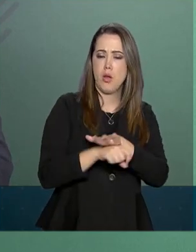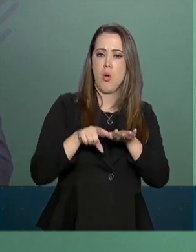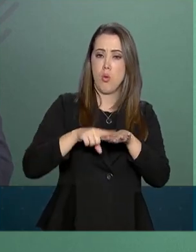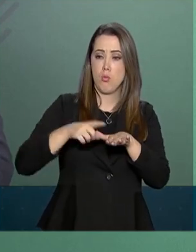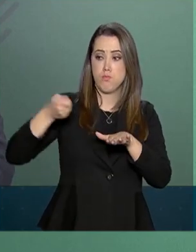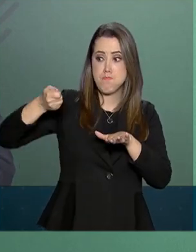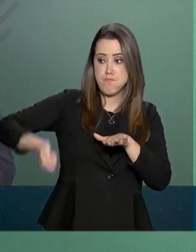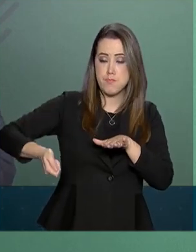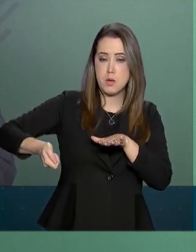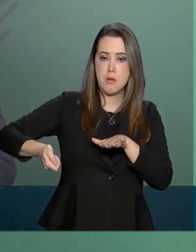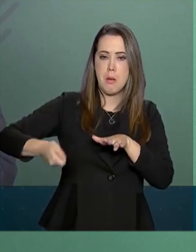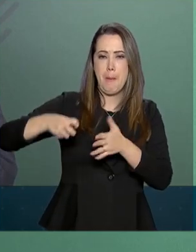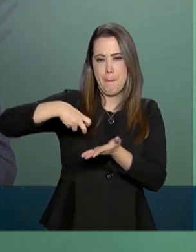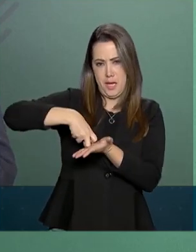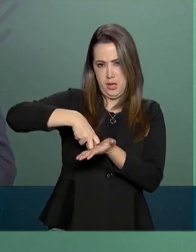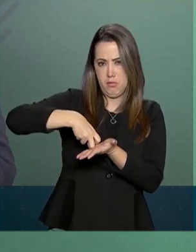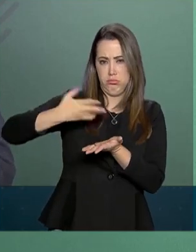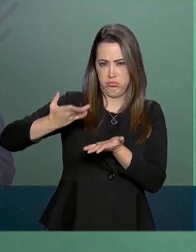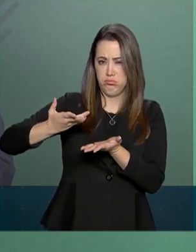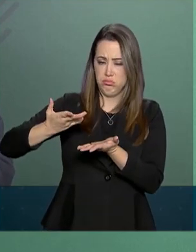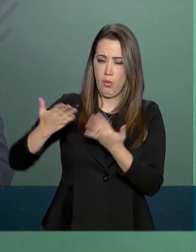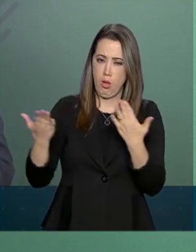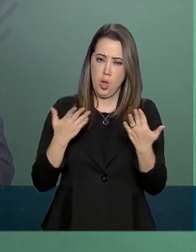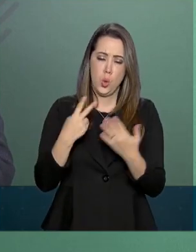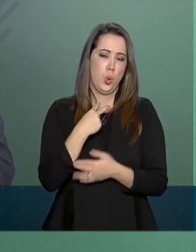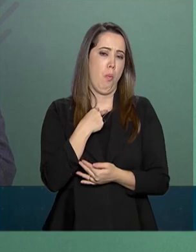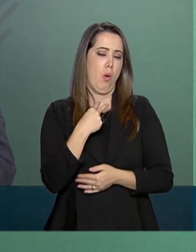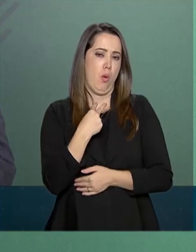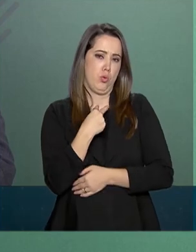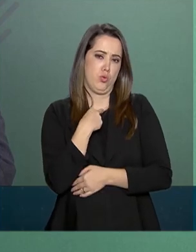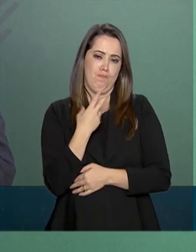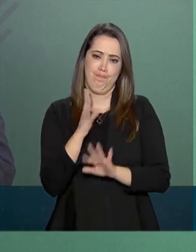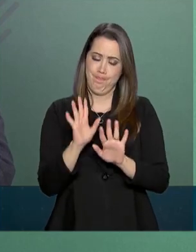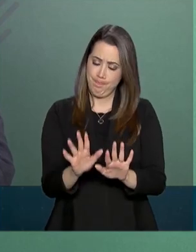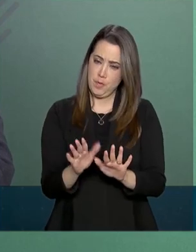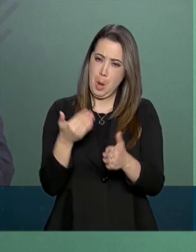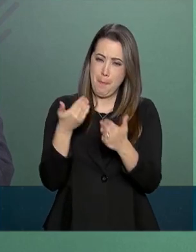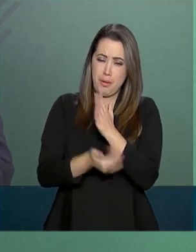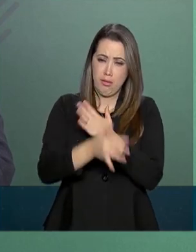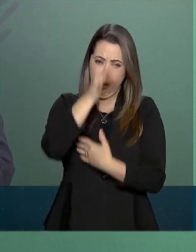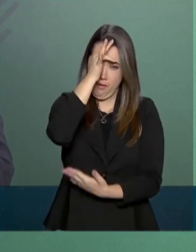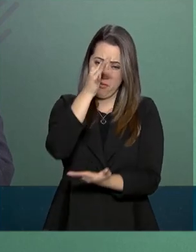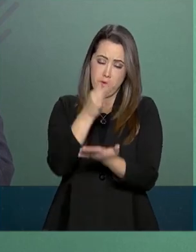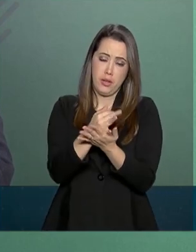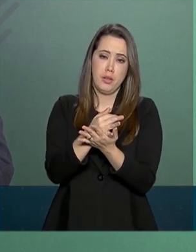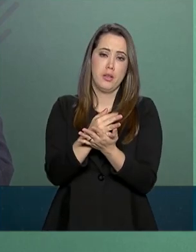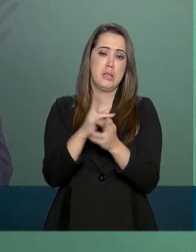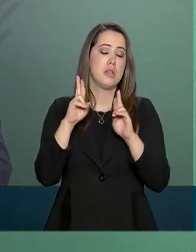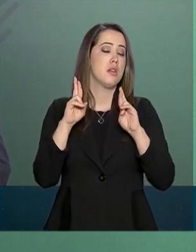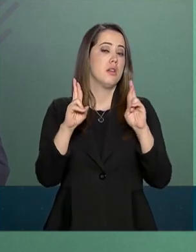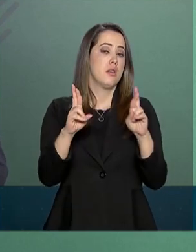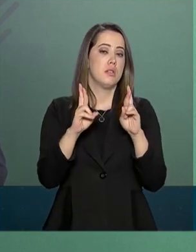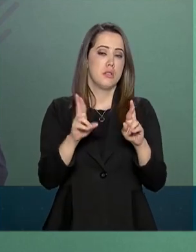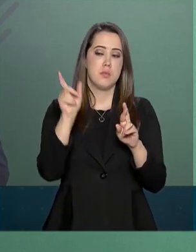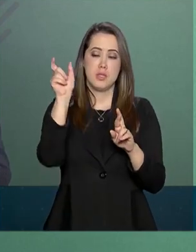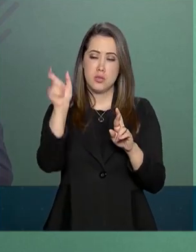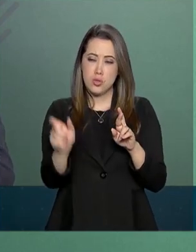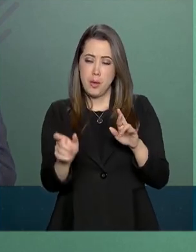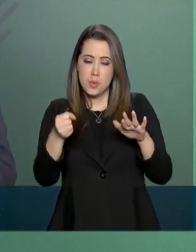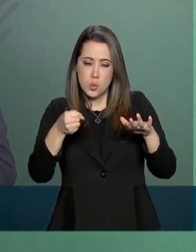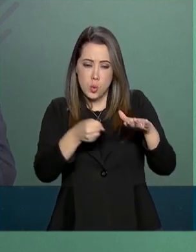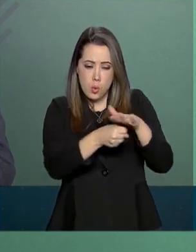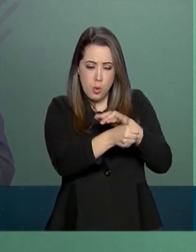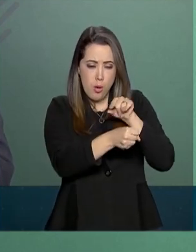não se pode, abre aspas, perder a fé e a esperança de que as